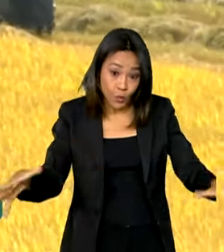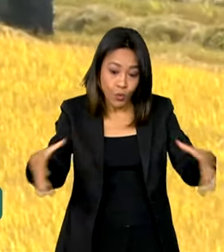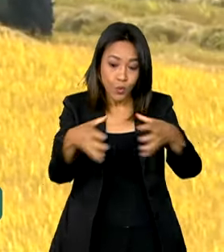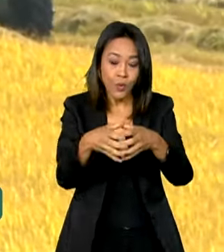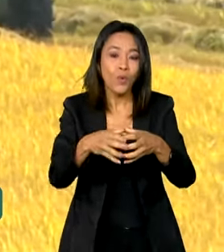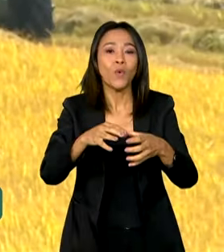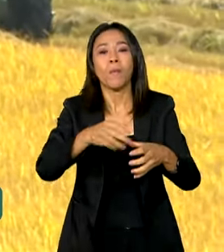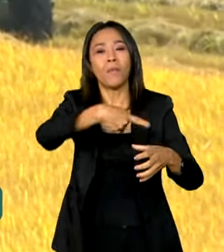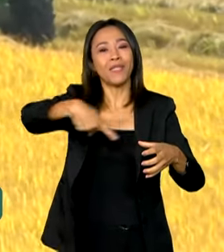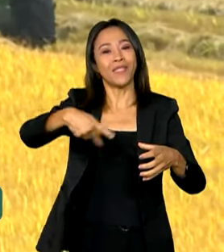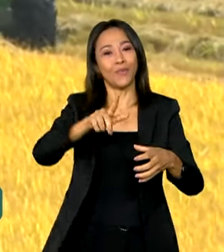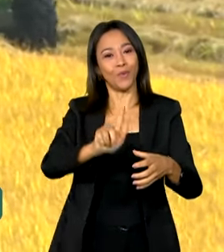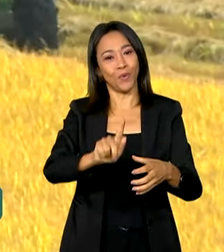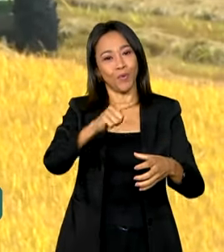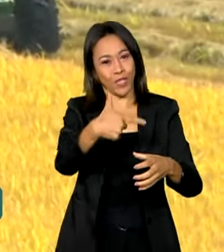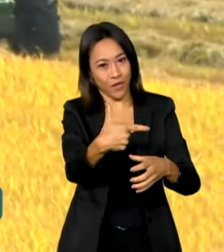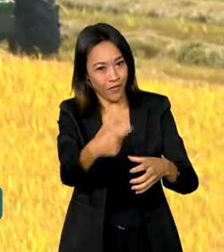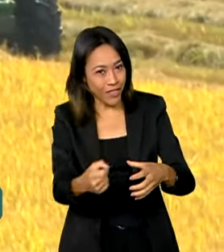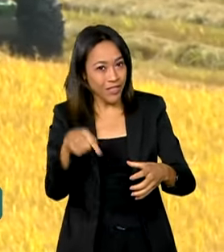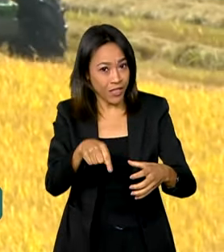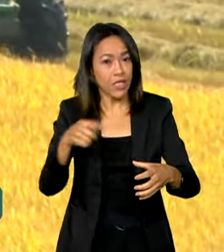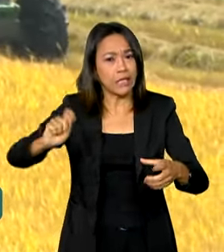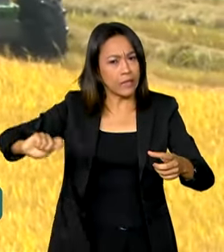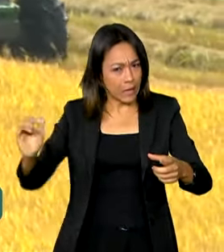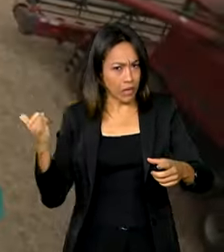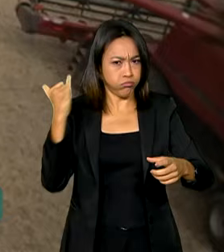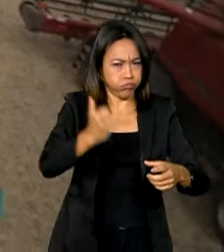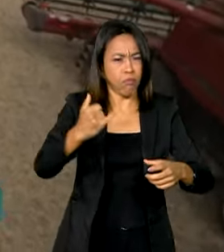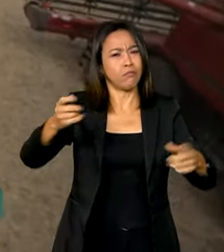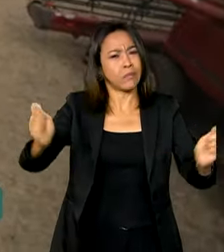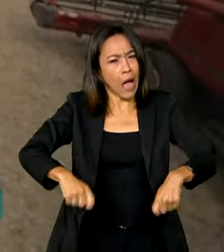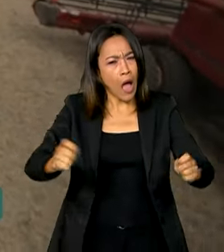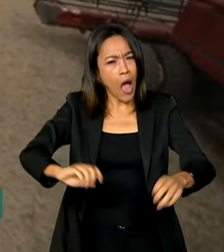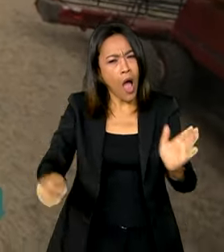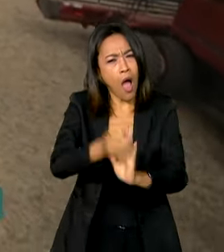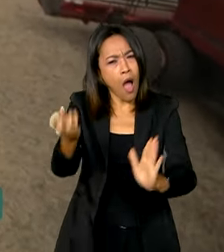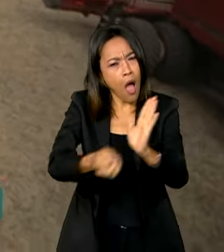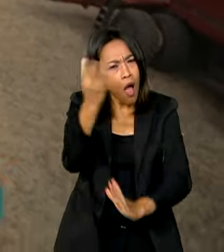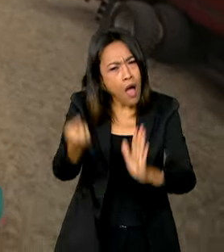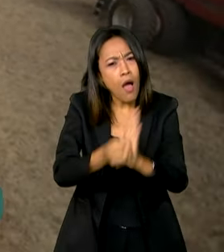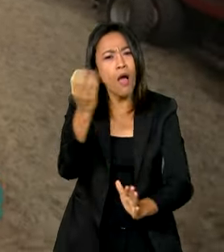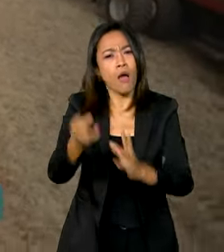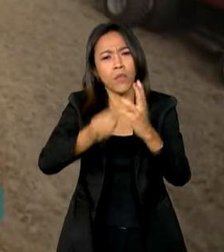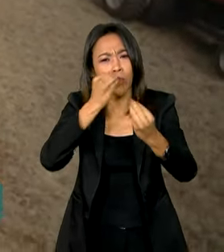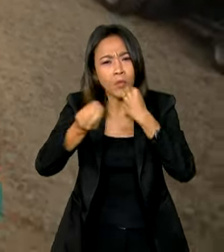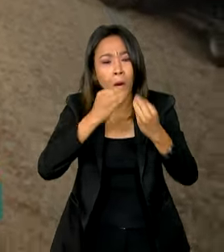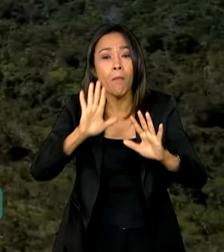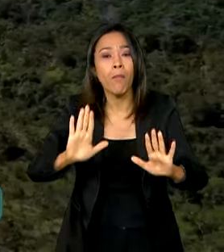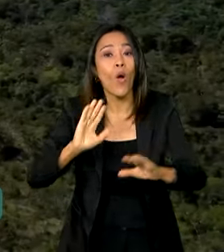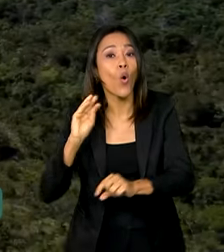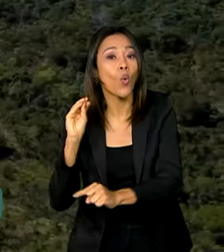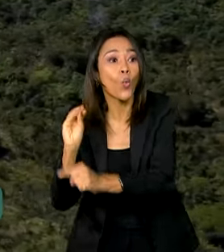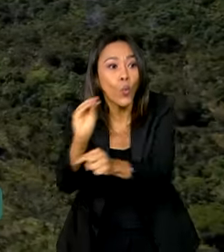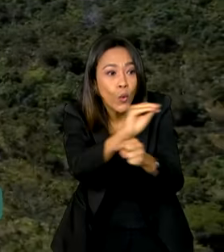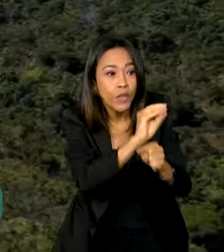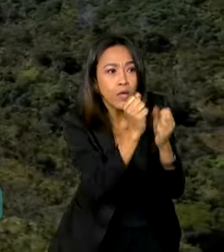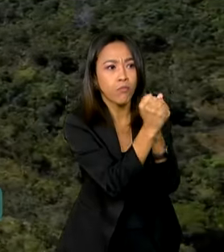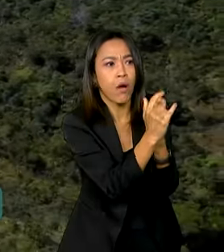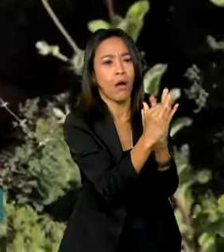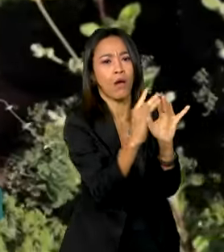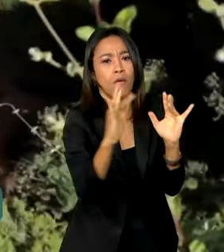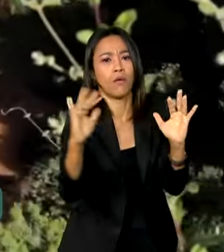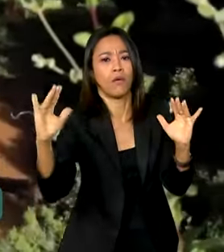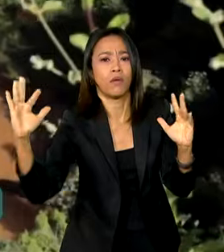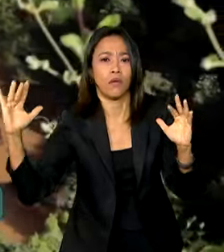mostrar ao mundo que é possível produzir grandes quantidades de alimentos, preservando sua biodiversidade. É na Chapada dos